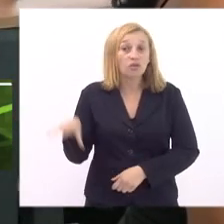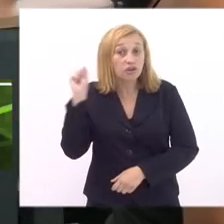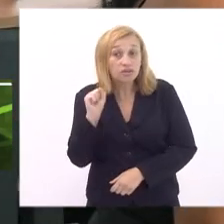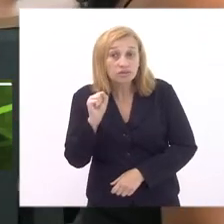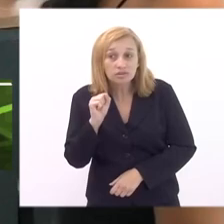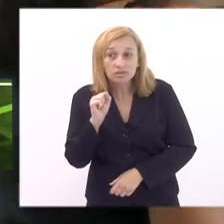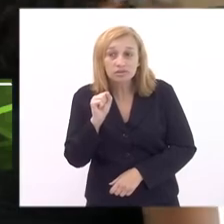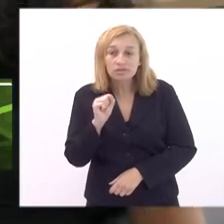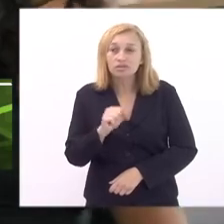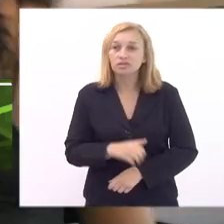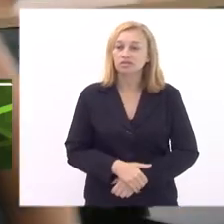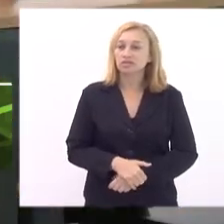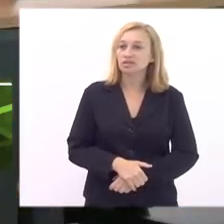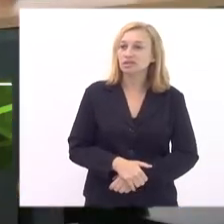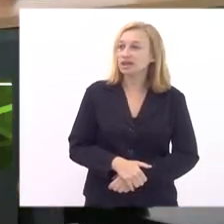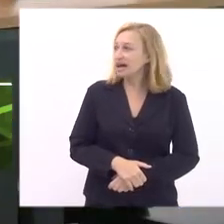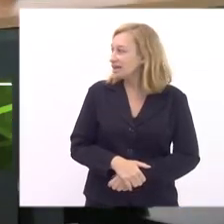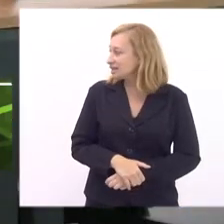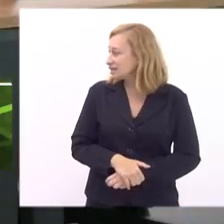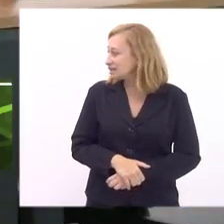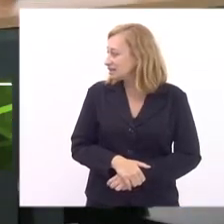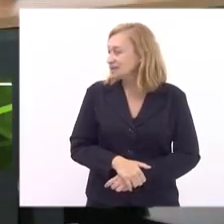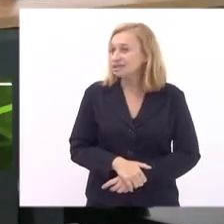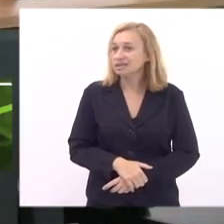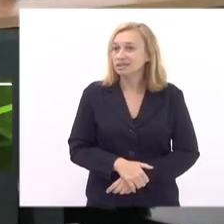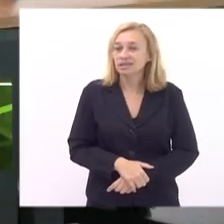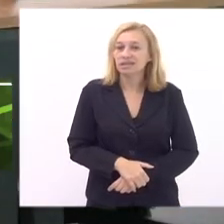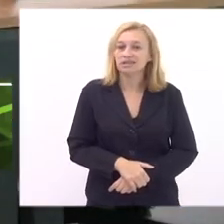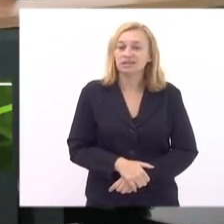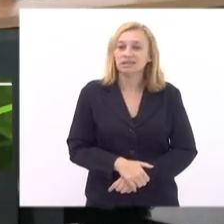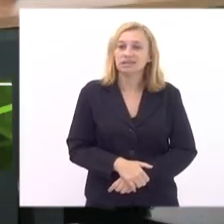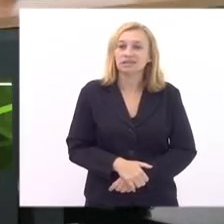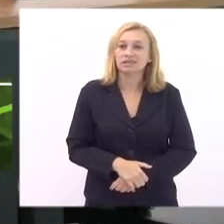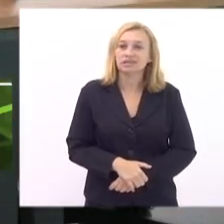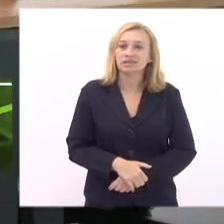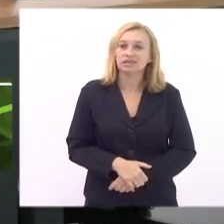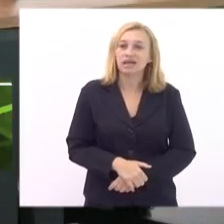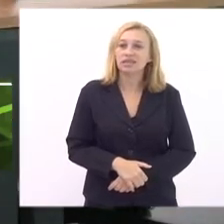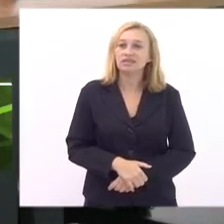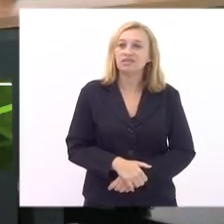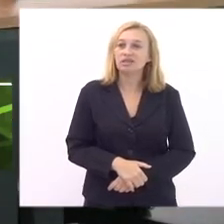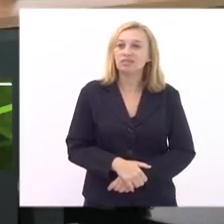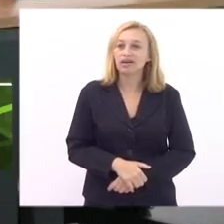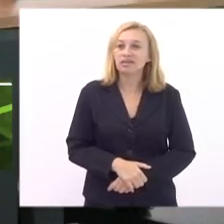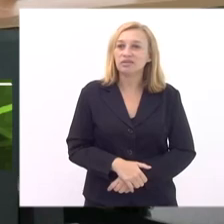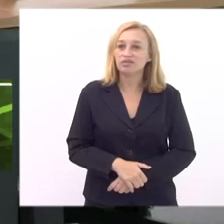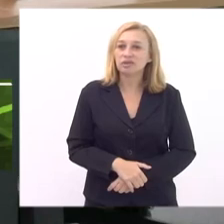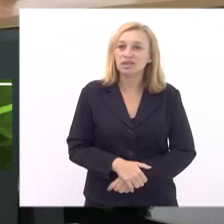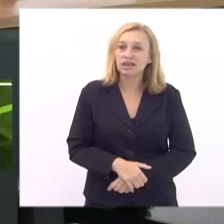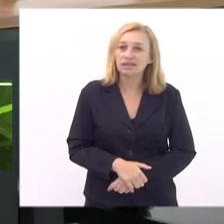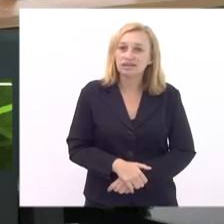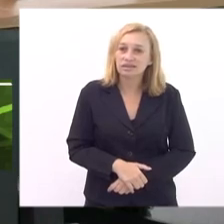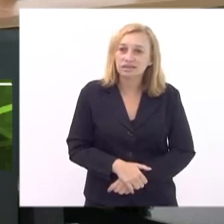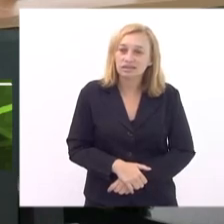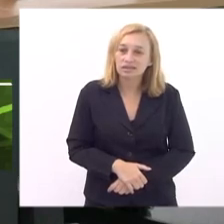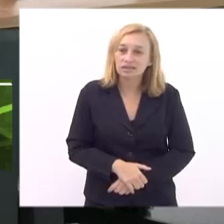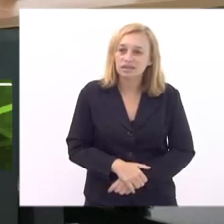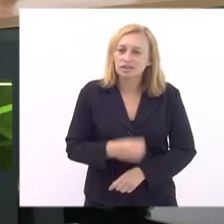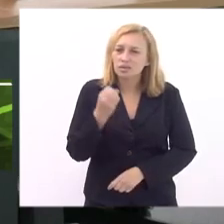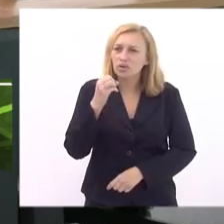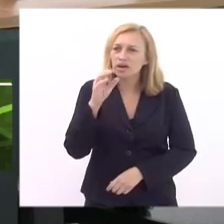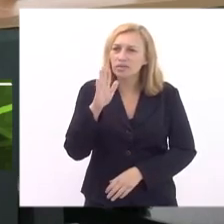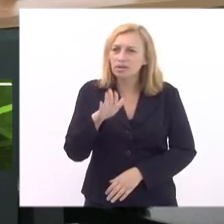ouviu Elis você que está aparecendo aqui na tela para a gente então obrigado pode falar Natan boa tarde